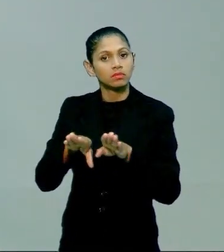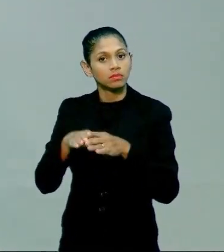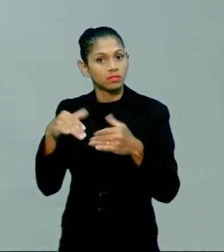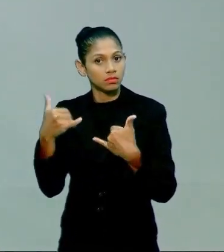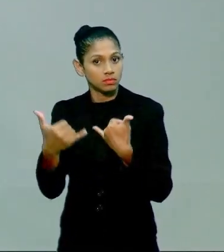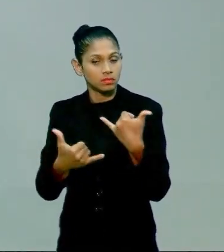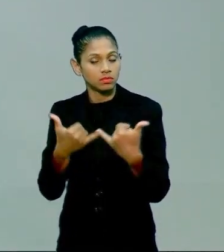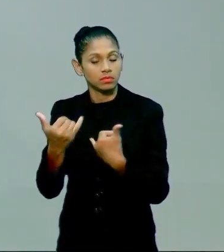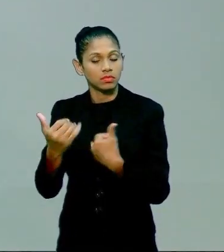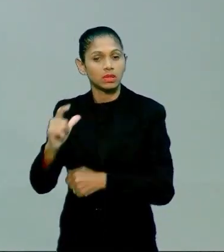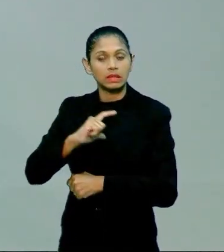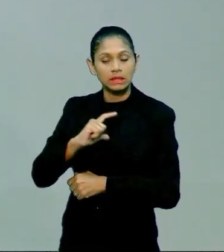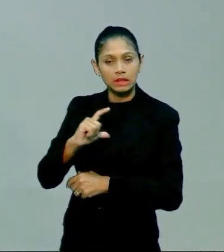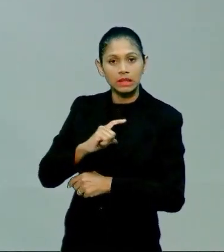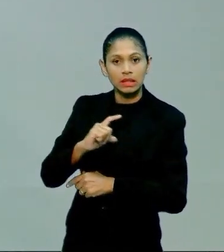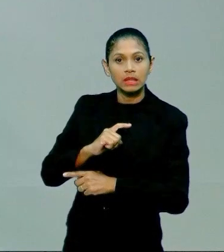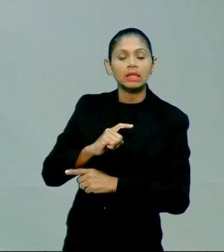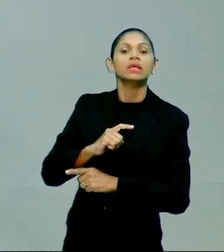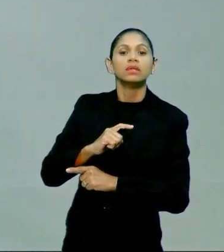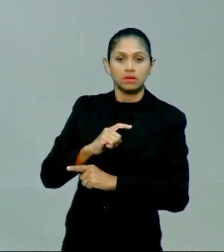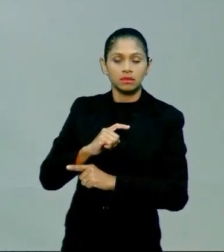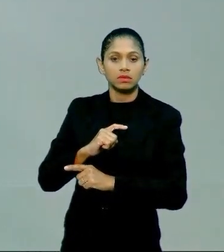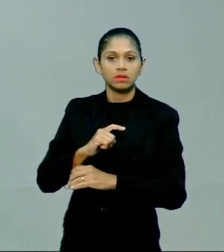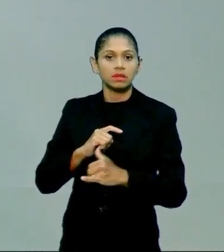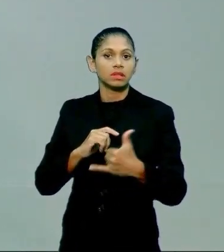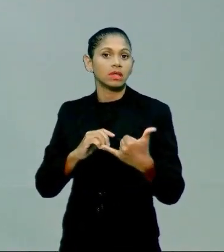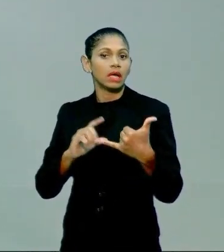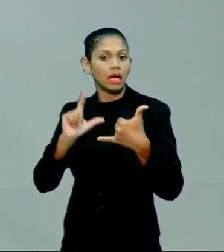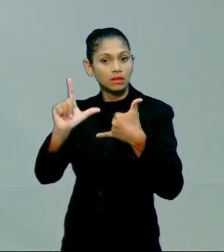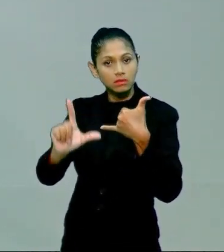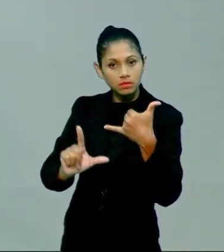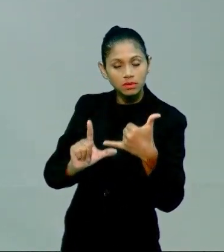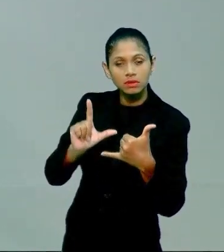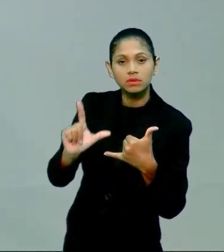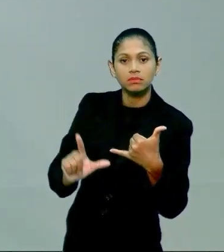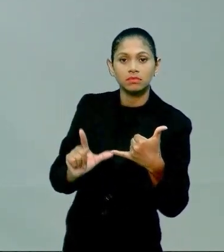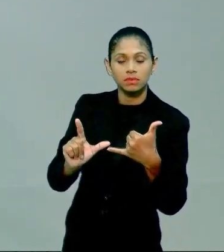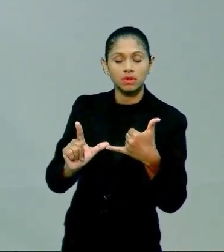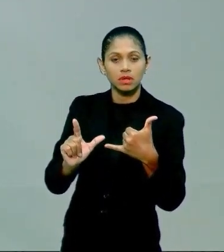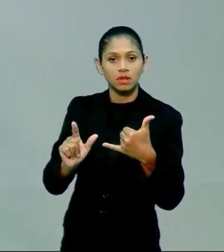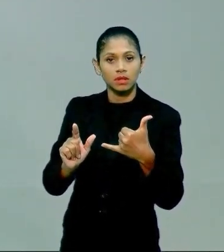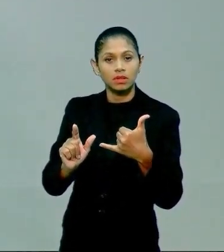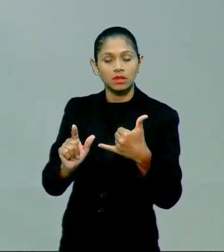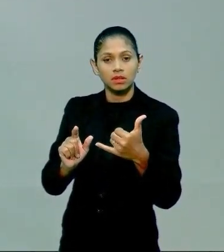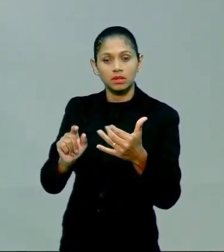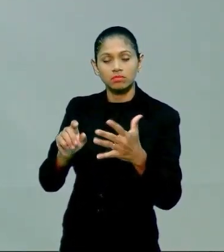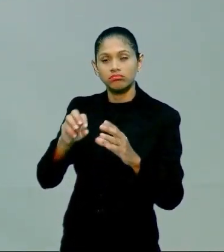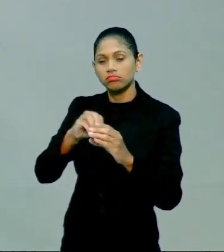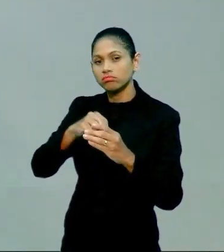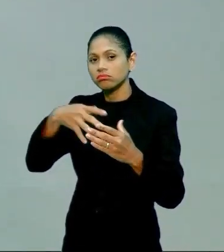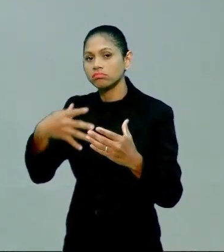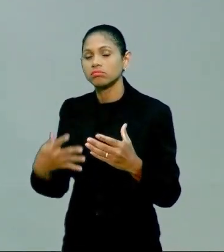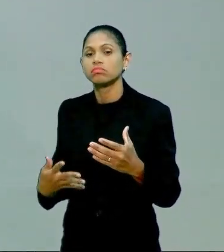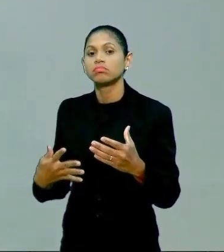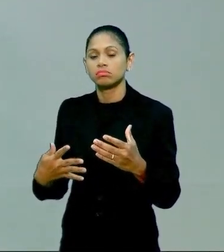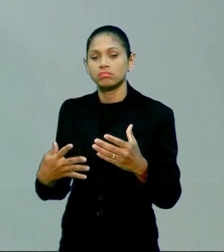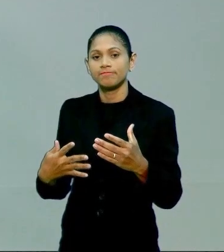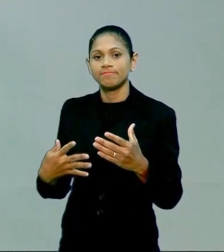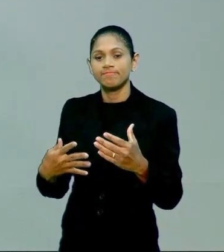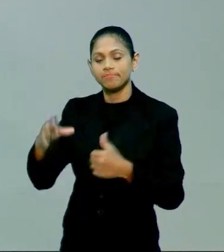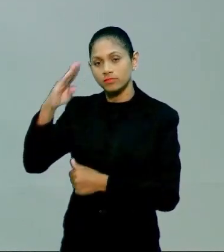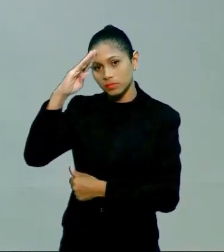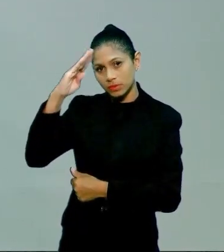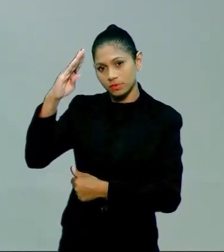da ludicidade, ele faz o mapeamento da sociedade, as características principais que norteiam, e a